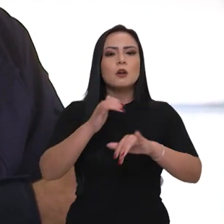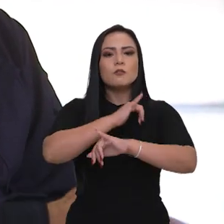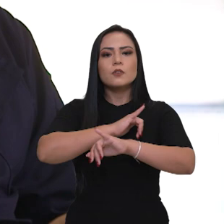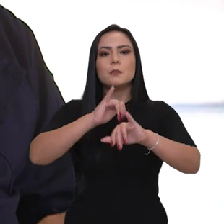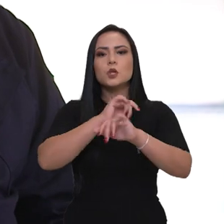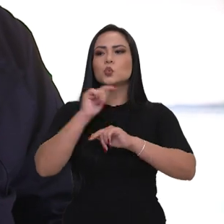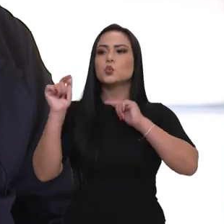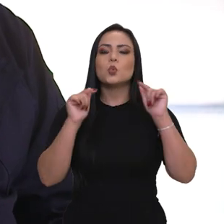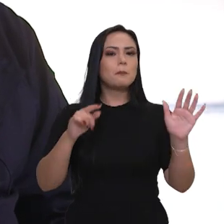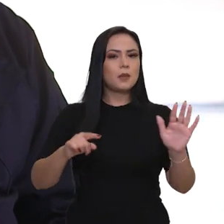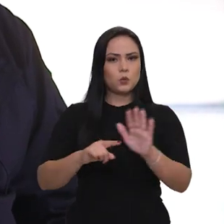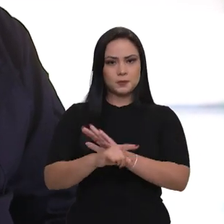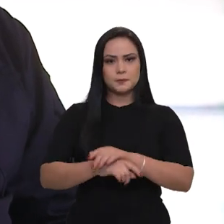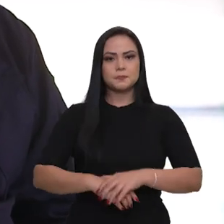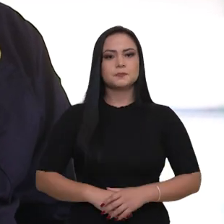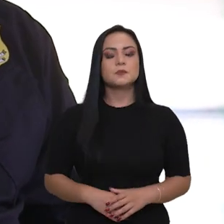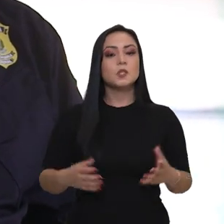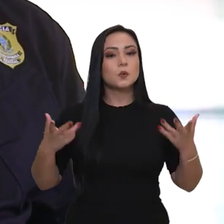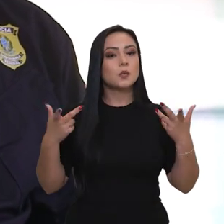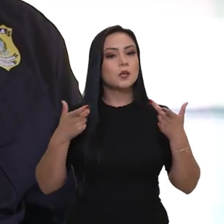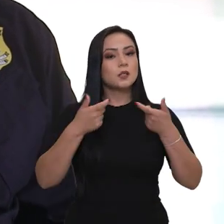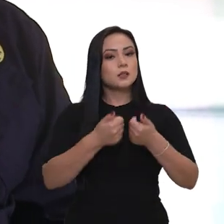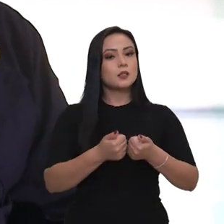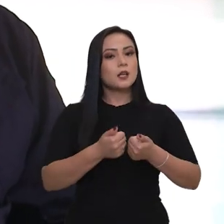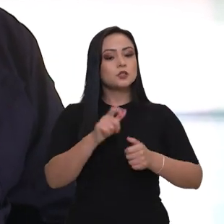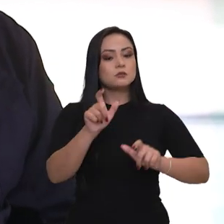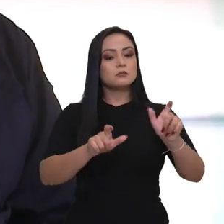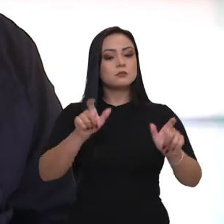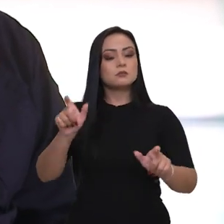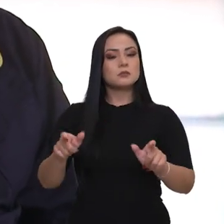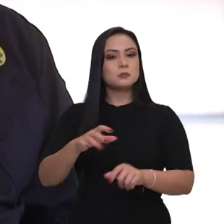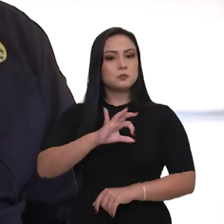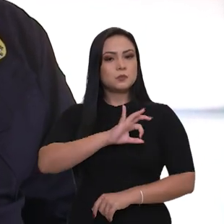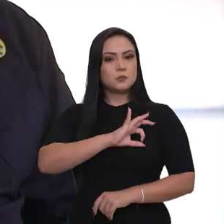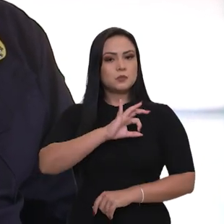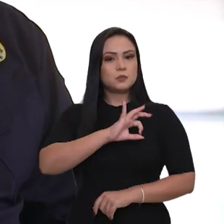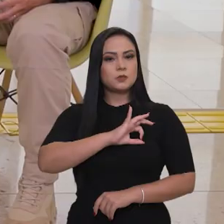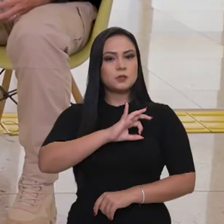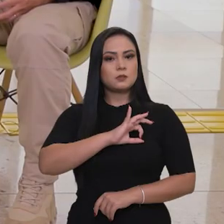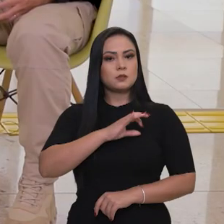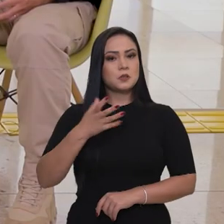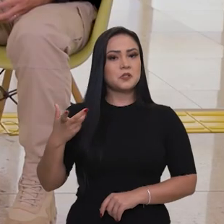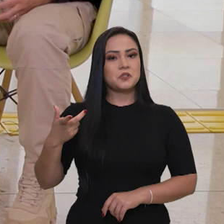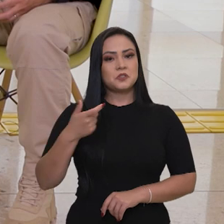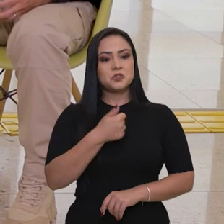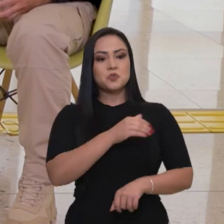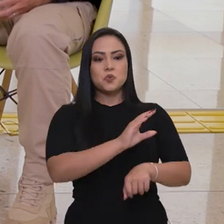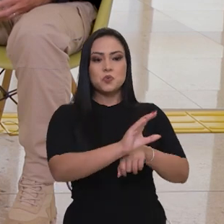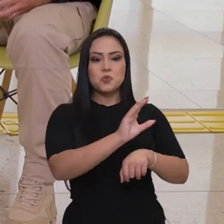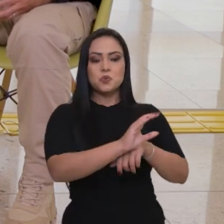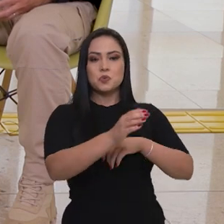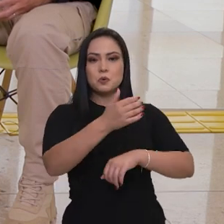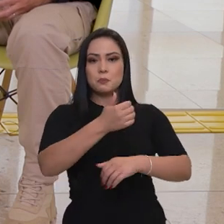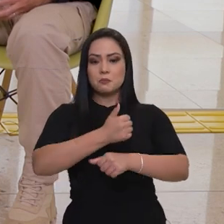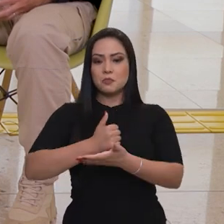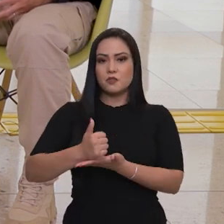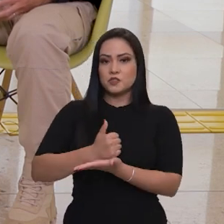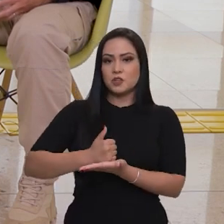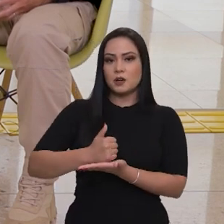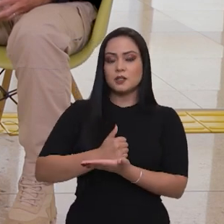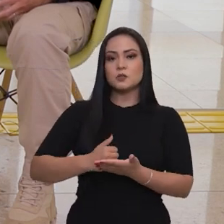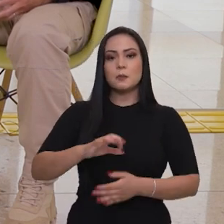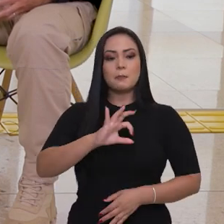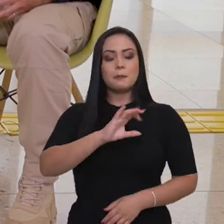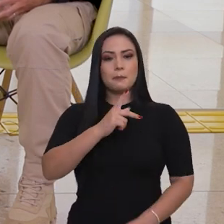que eu já venho reafirmando nas outras perguntas. A qualidade do nosso pessoal, a qualificação profissional dos